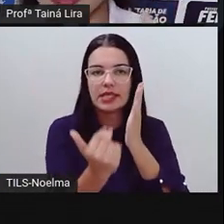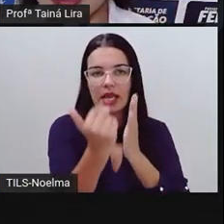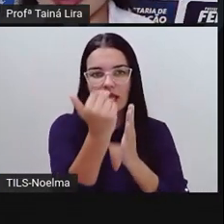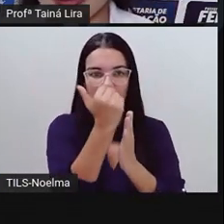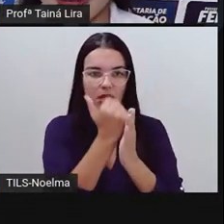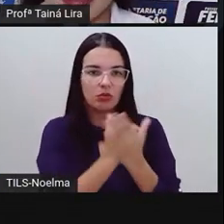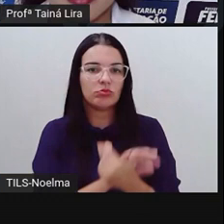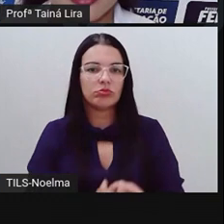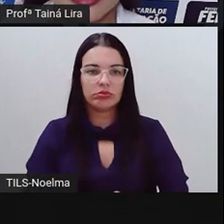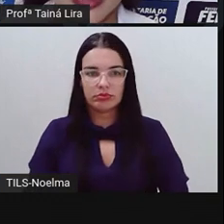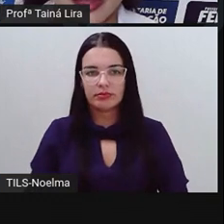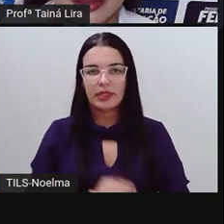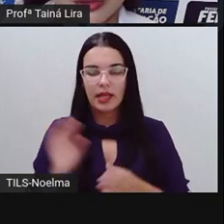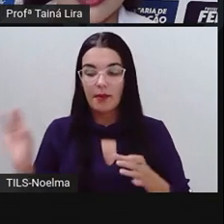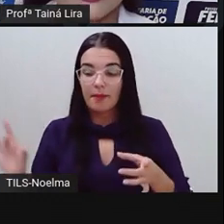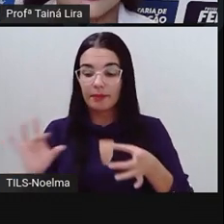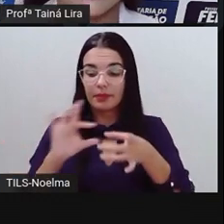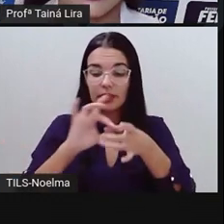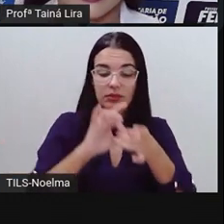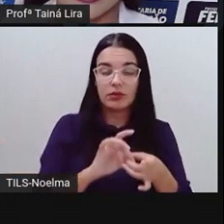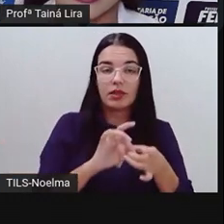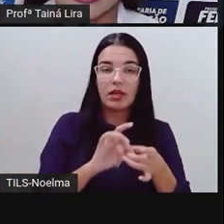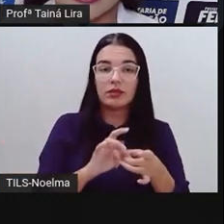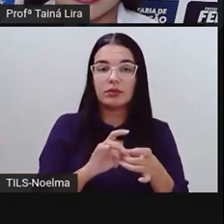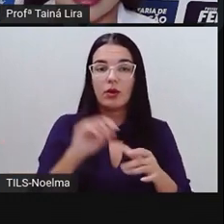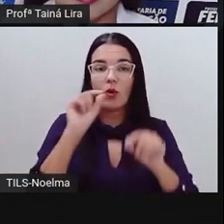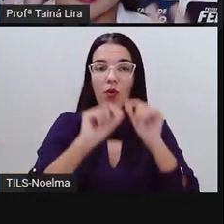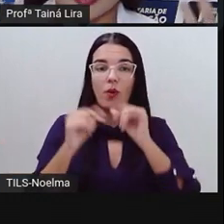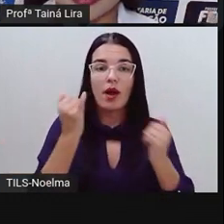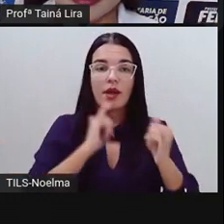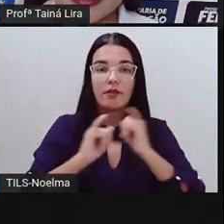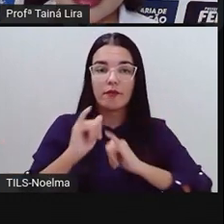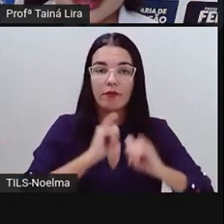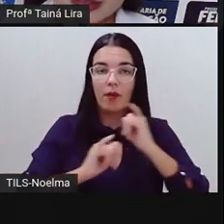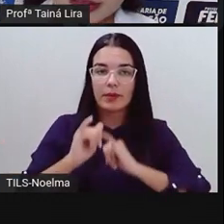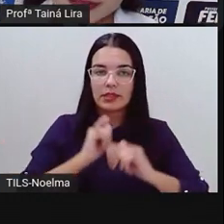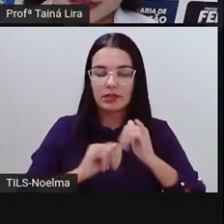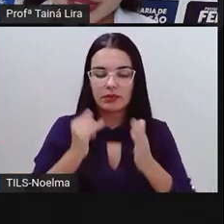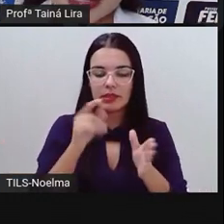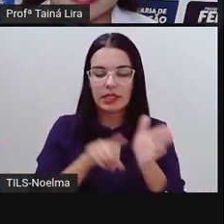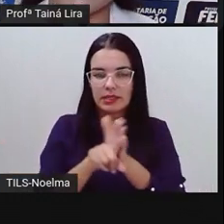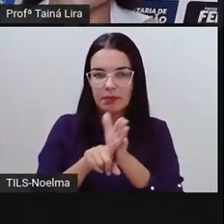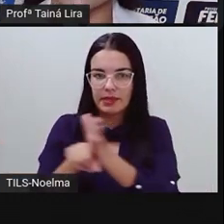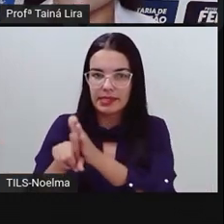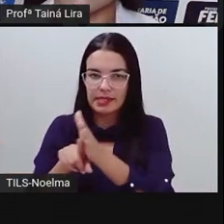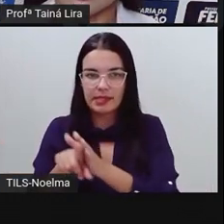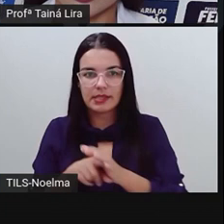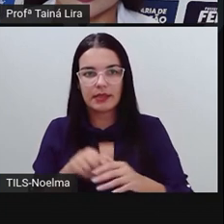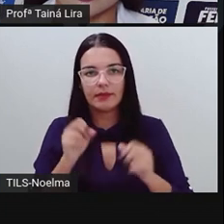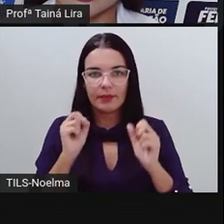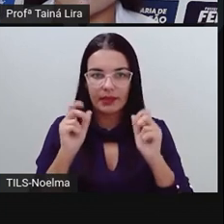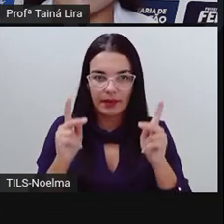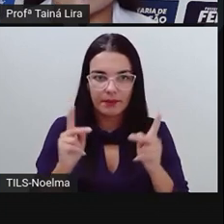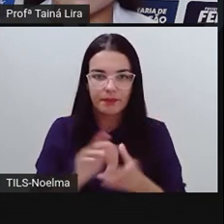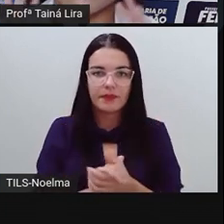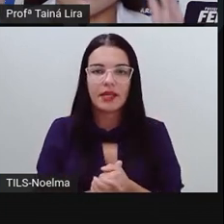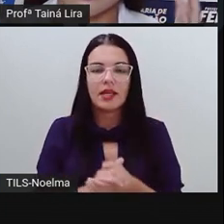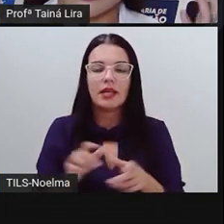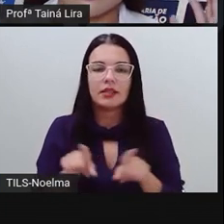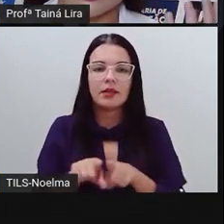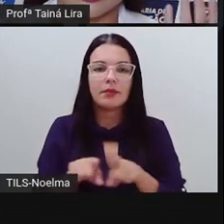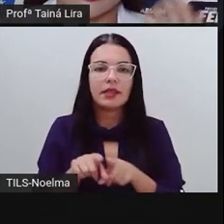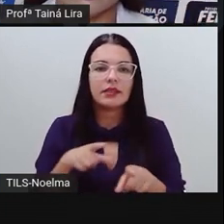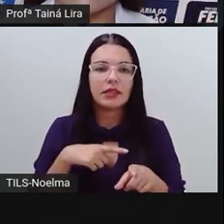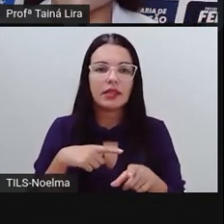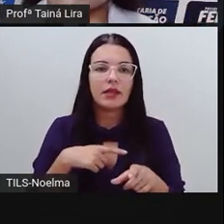os desenhos aí são relacionados à própria pesquisa. E até trouxe, né, uma pesquisa